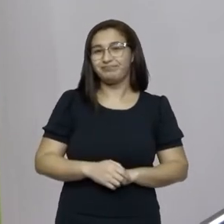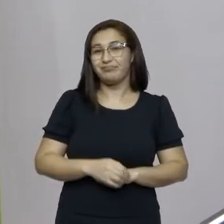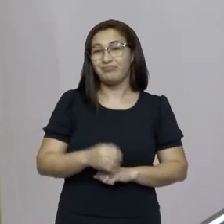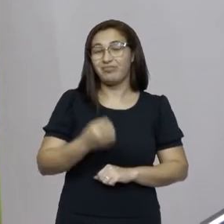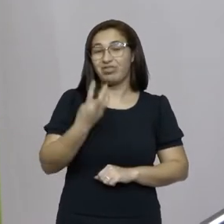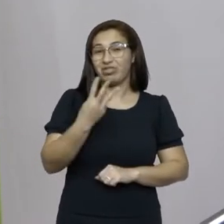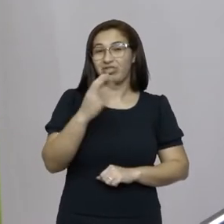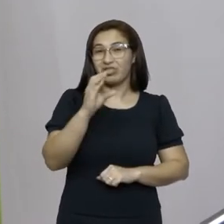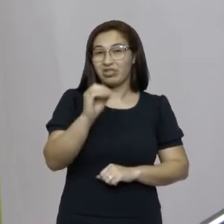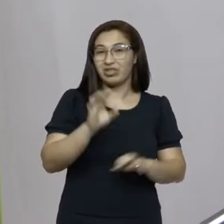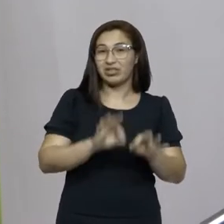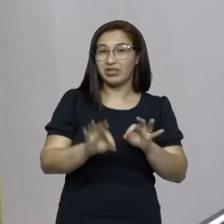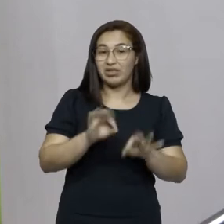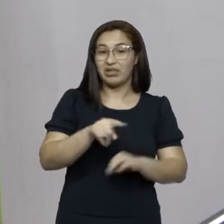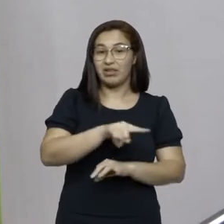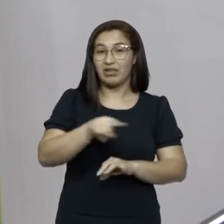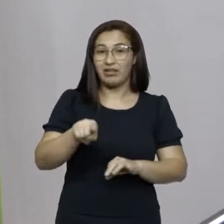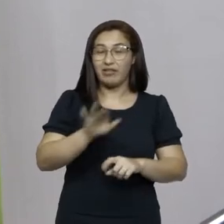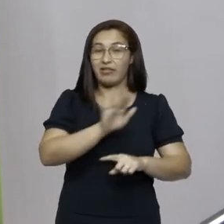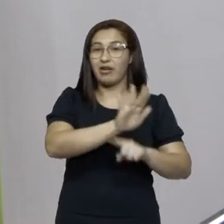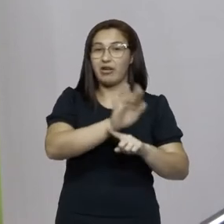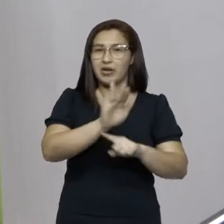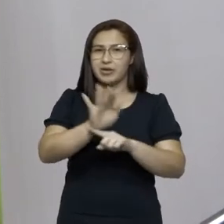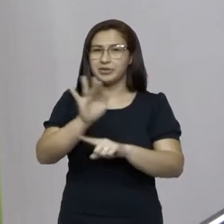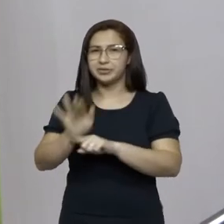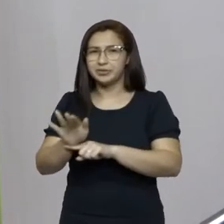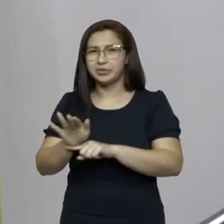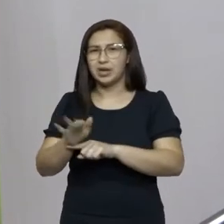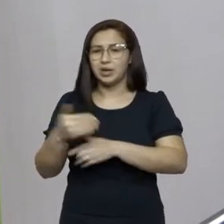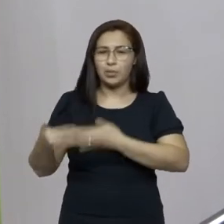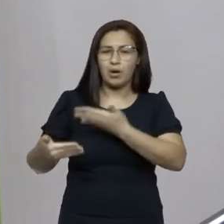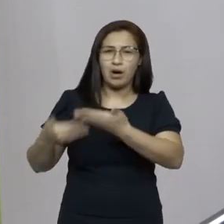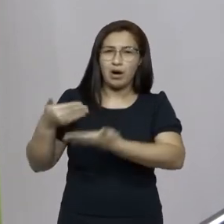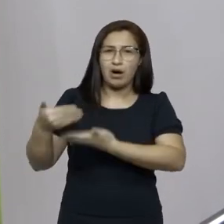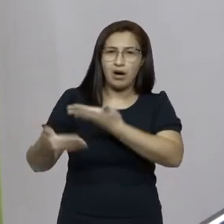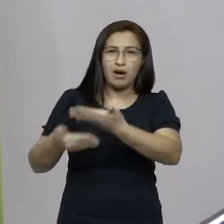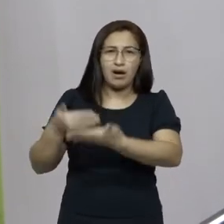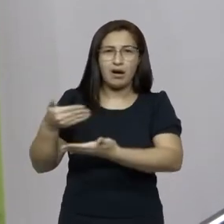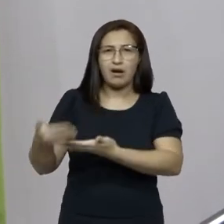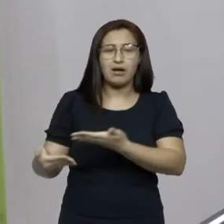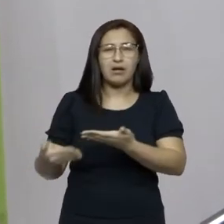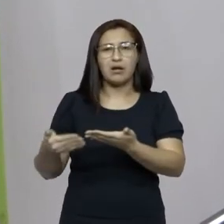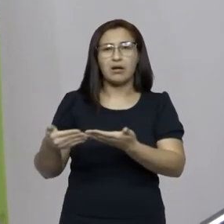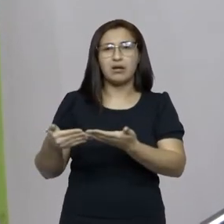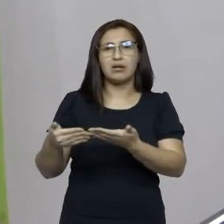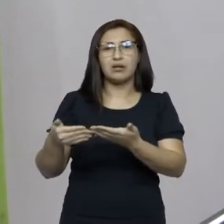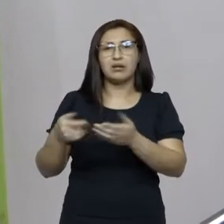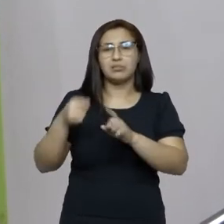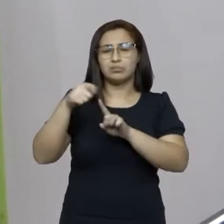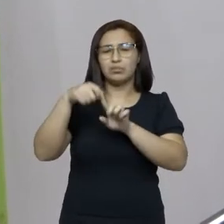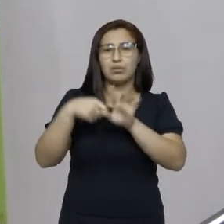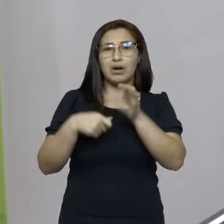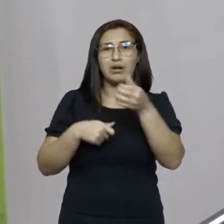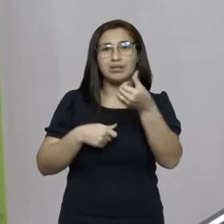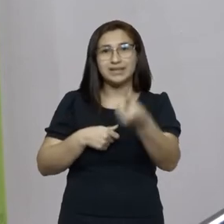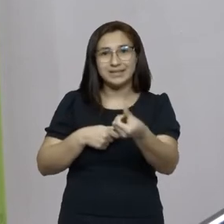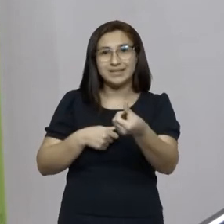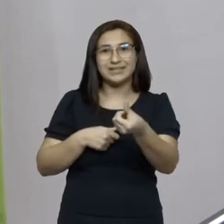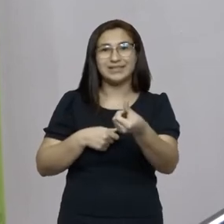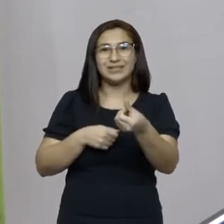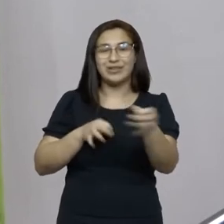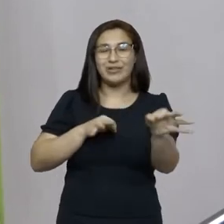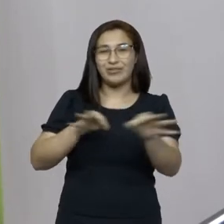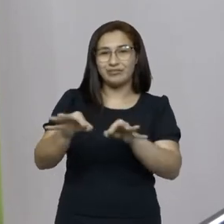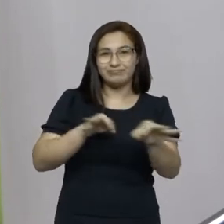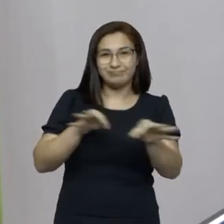entidades que ajudaram ao longo de, basicamente, seis meses organizando